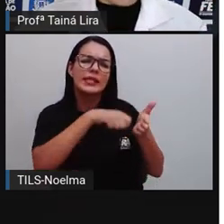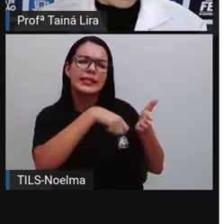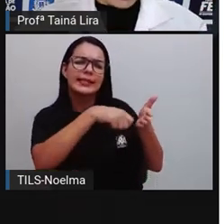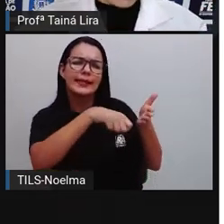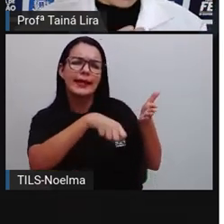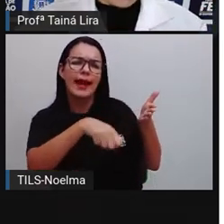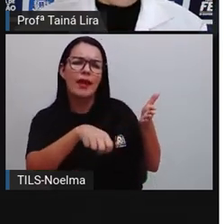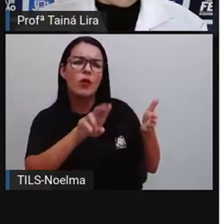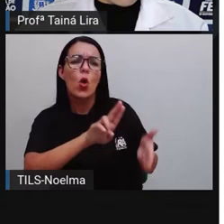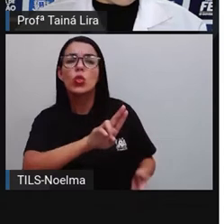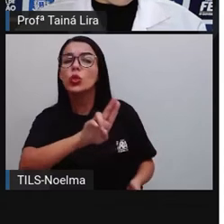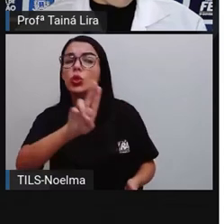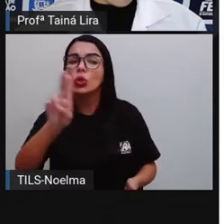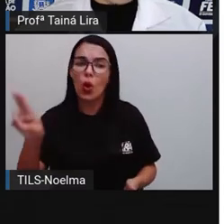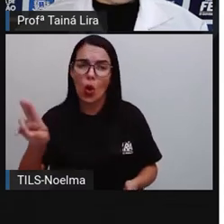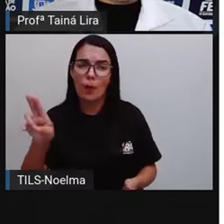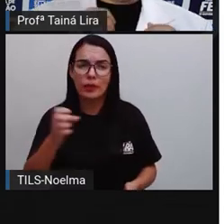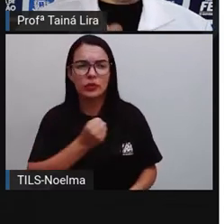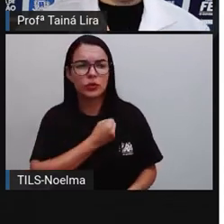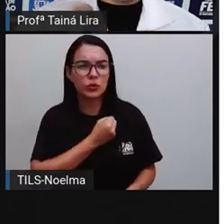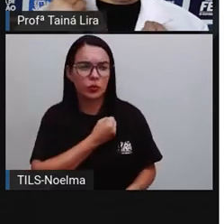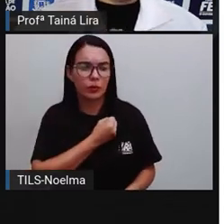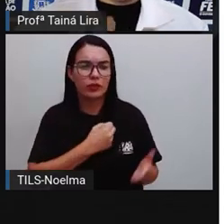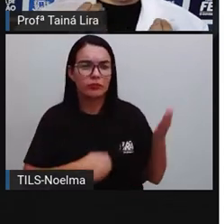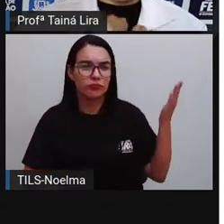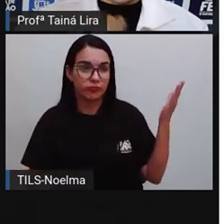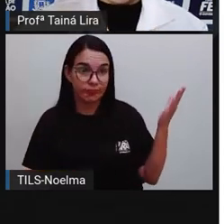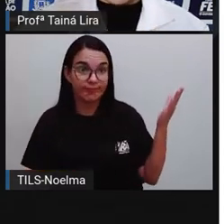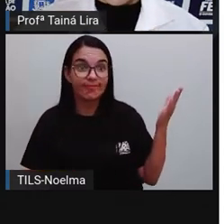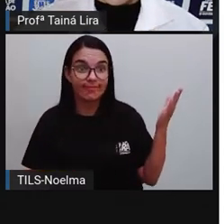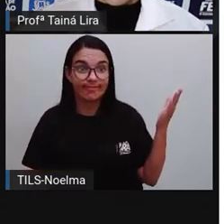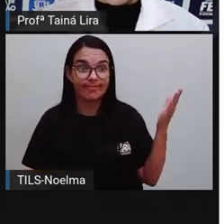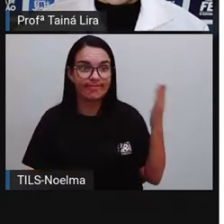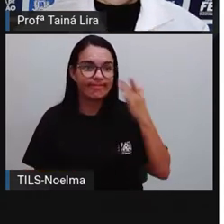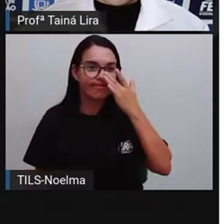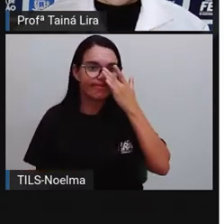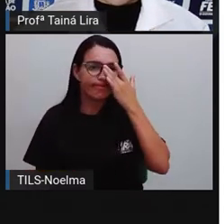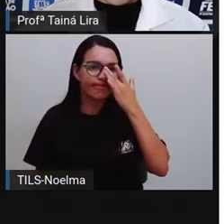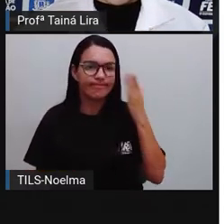o nome desse número? Como é que eu escrevo 343?